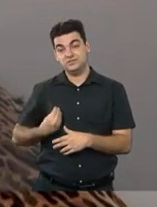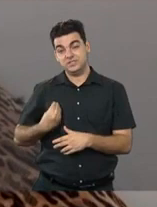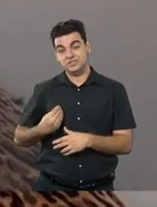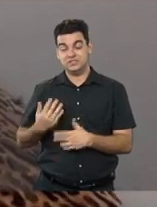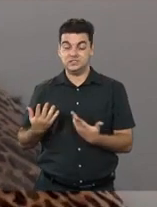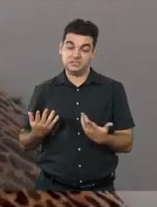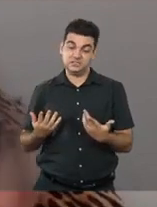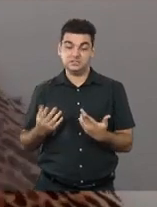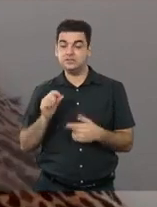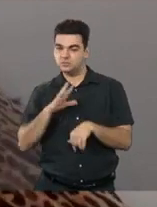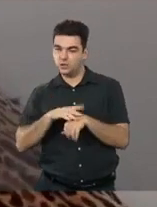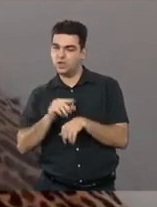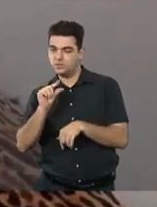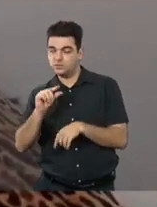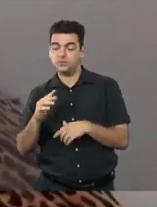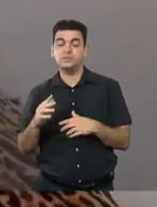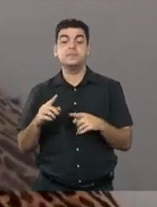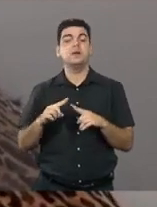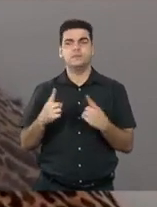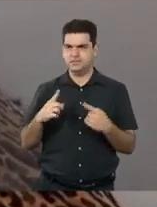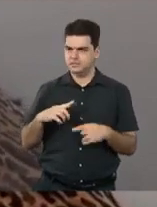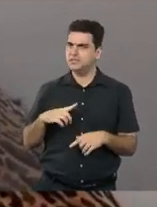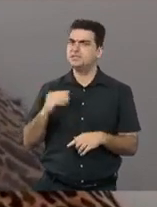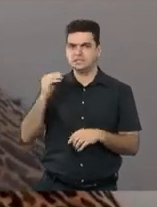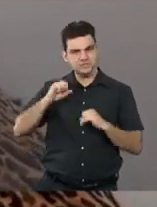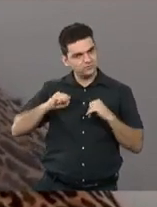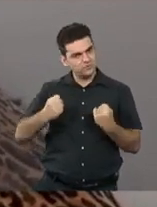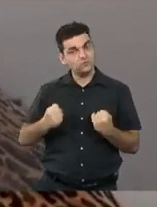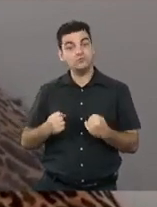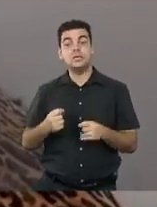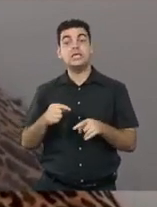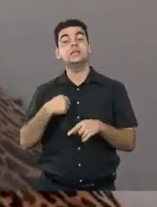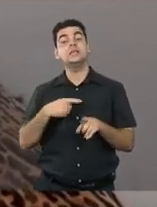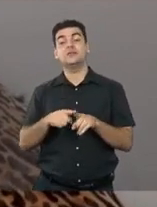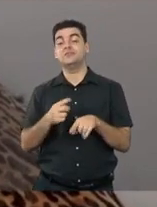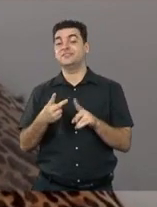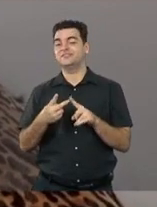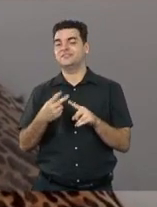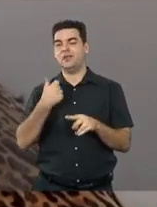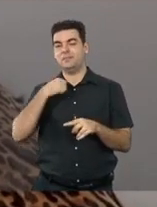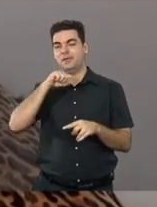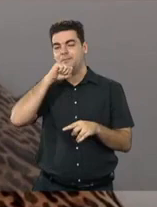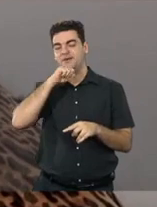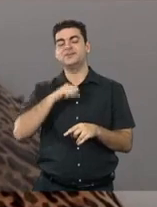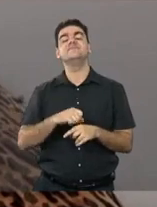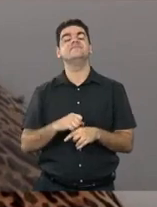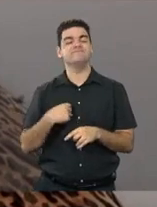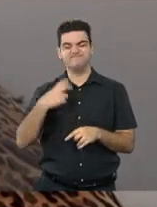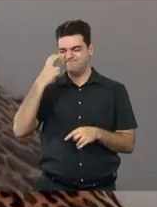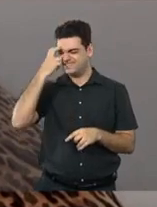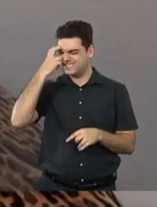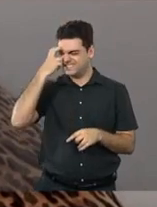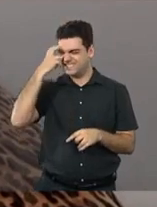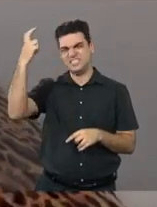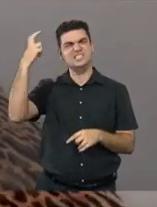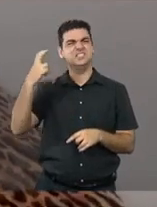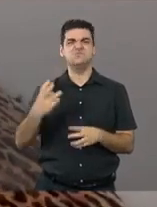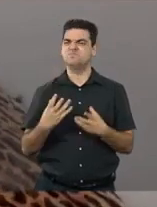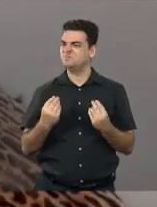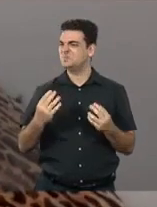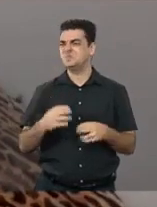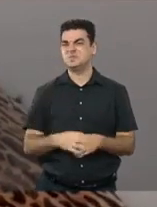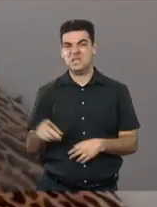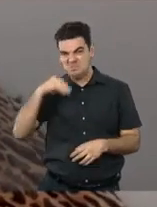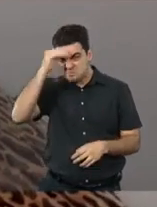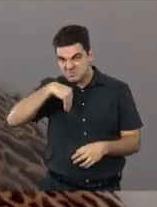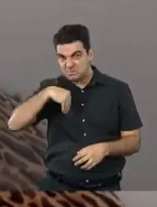é Alzheimer, mas ainda é muito cheio de vida. E a minha mãe, que não tinha, que tinha o espírito de uma inteligência emocional, que nunca